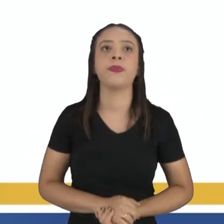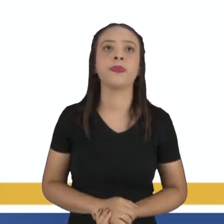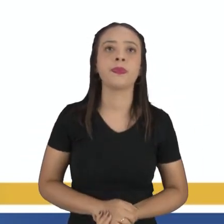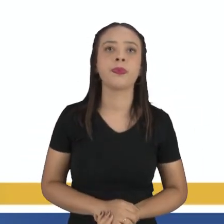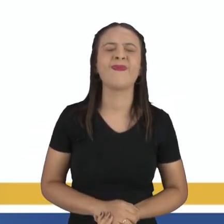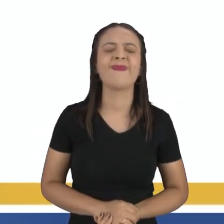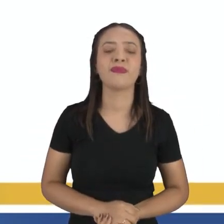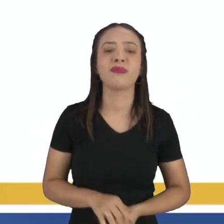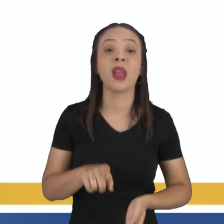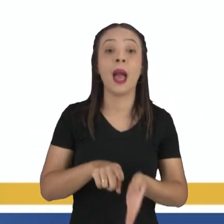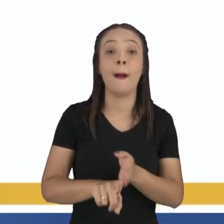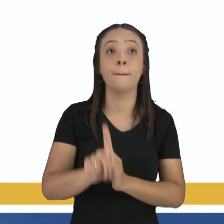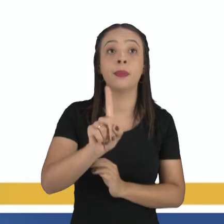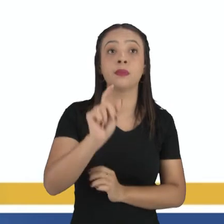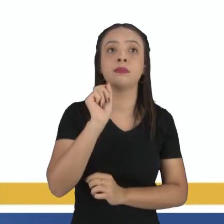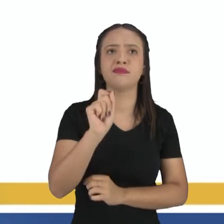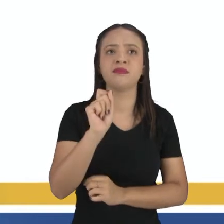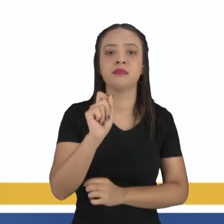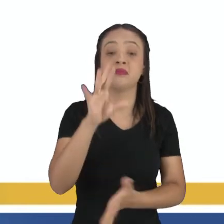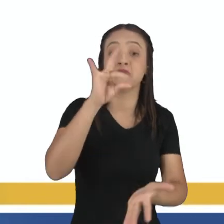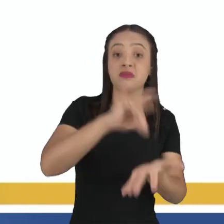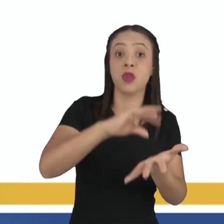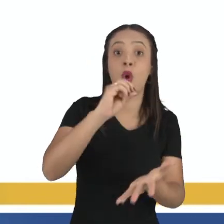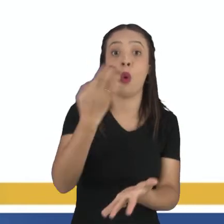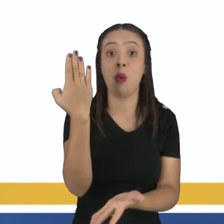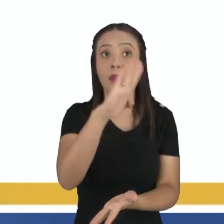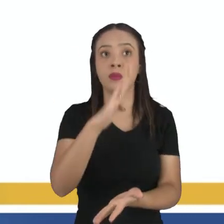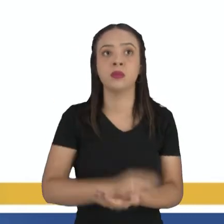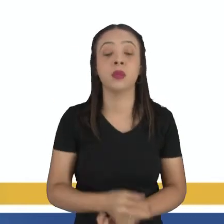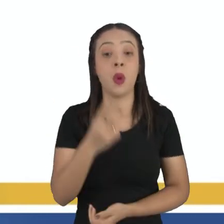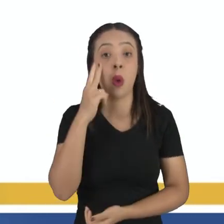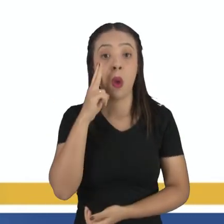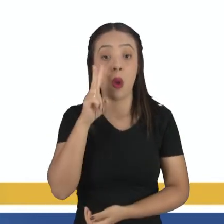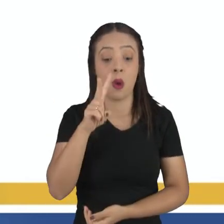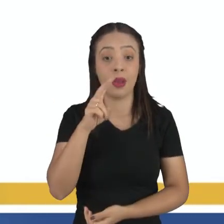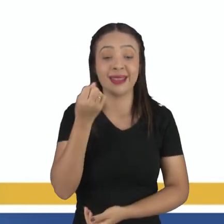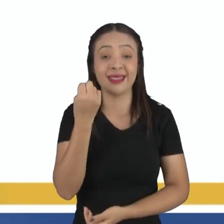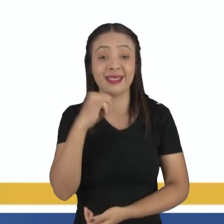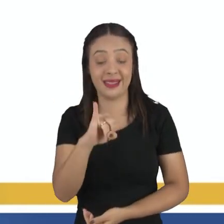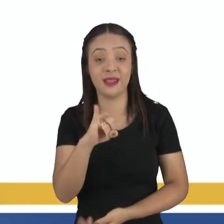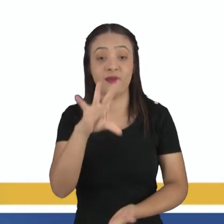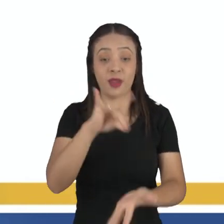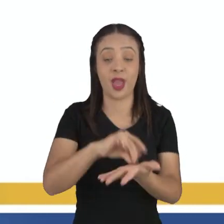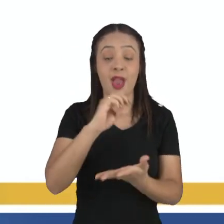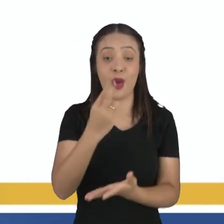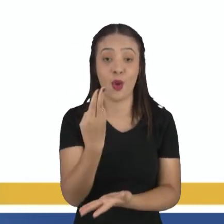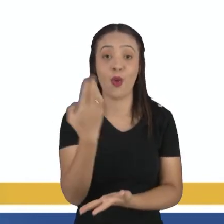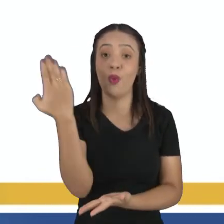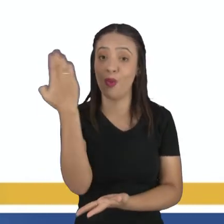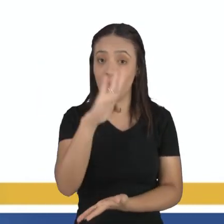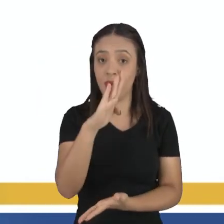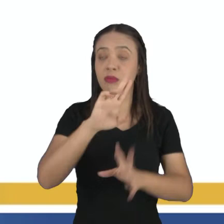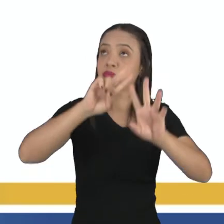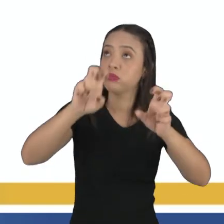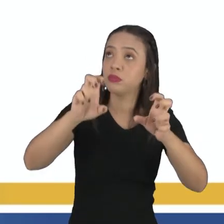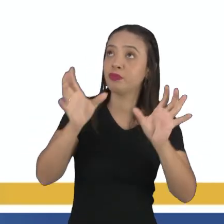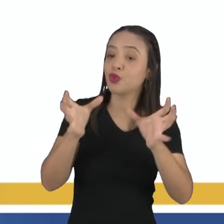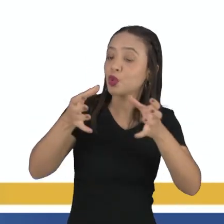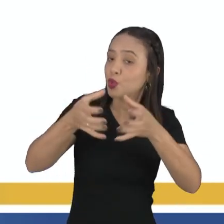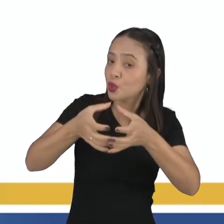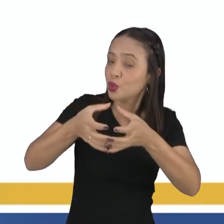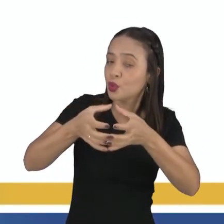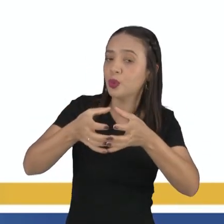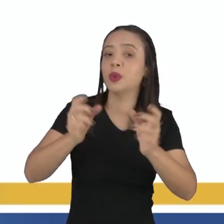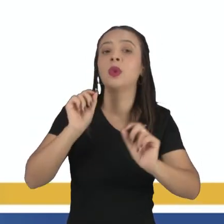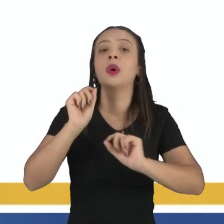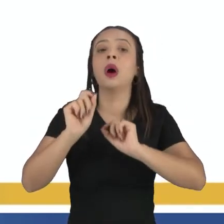Nossa primeira questão é de verdadeiro ou falso, né? Julgue as sentenças abaixo como verdadeiras ou falsas sobre o reino animal. Você tem ali